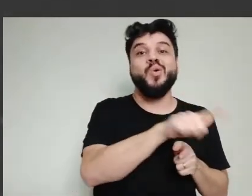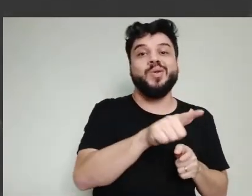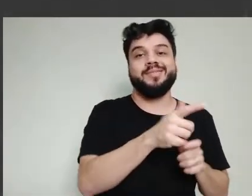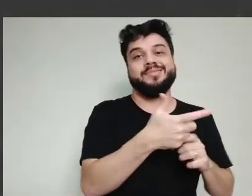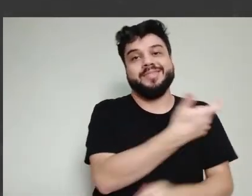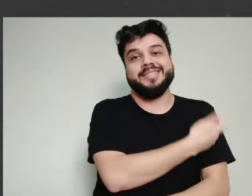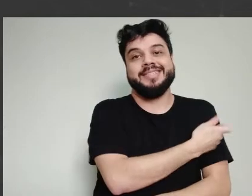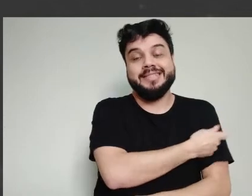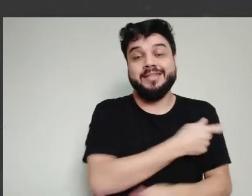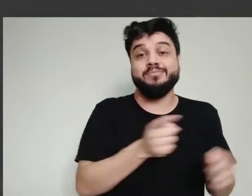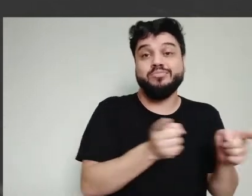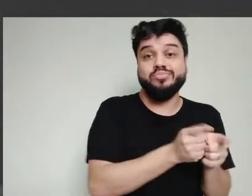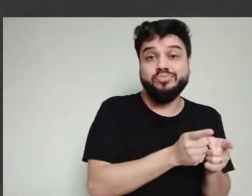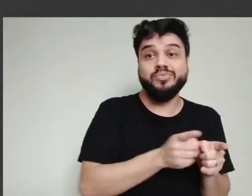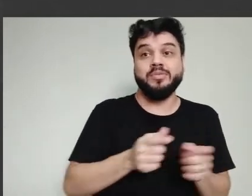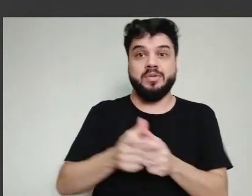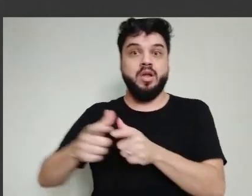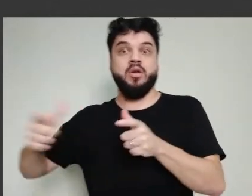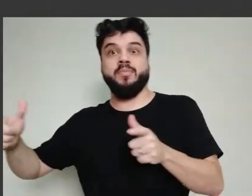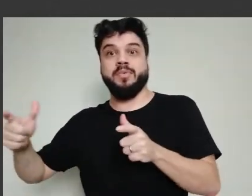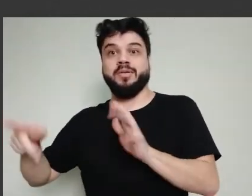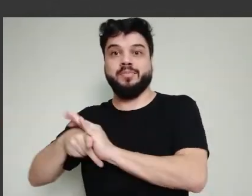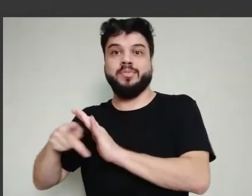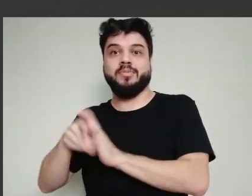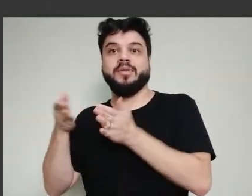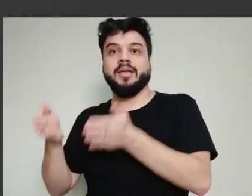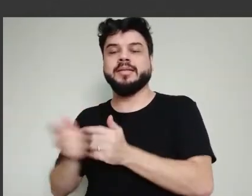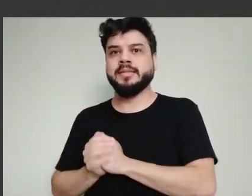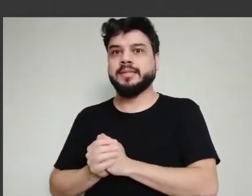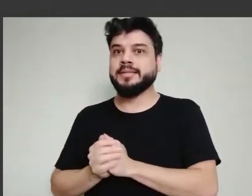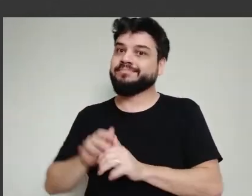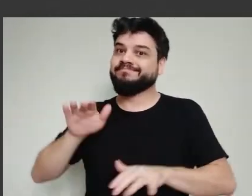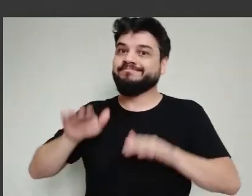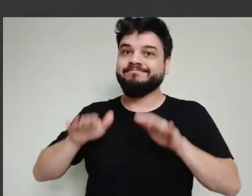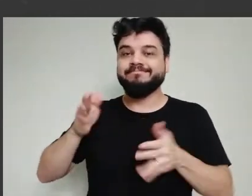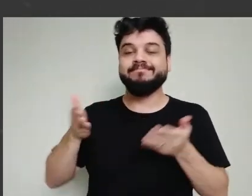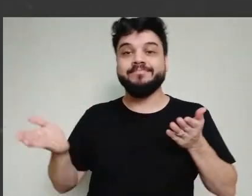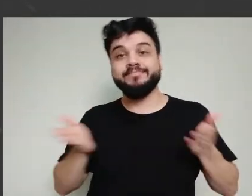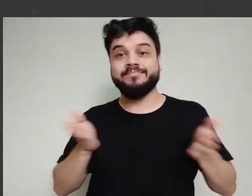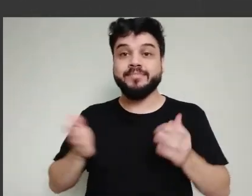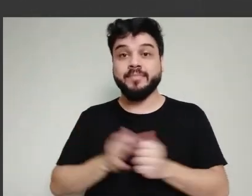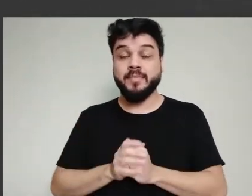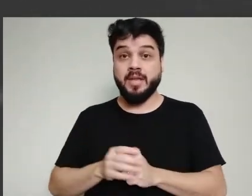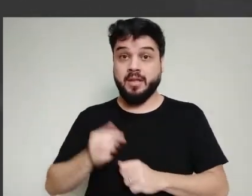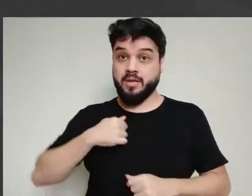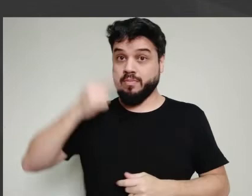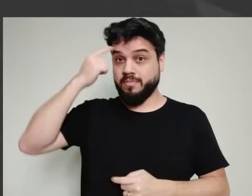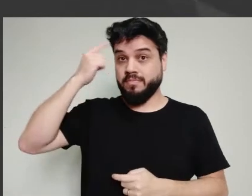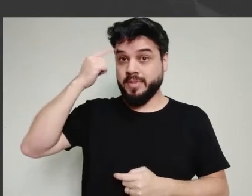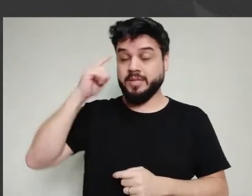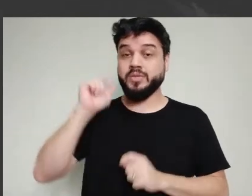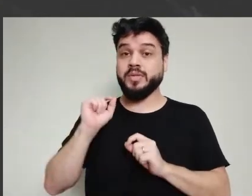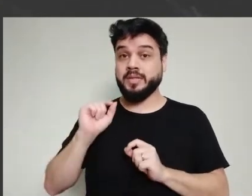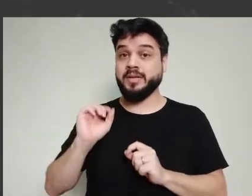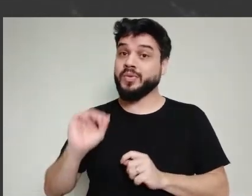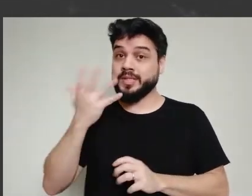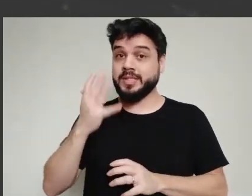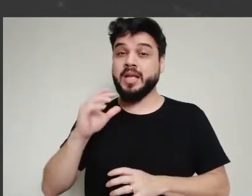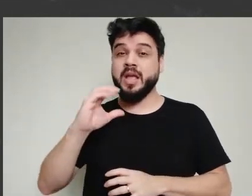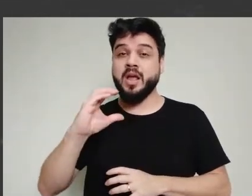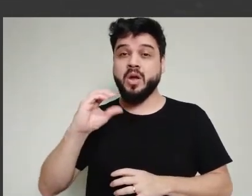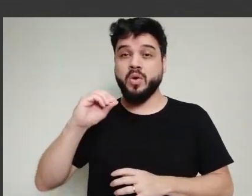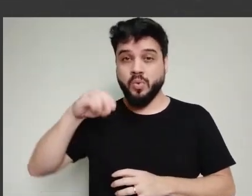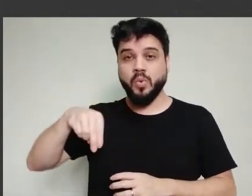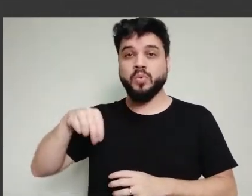eu acredito que o que vai acontecer é uma espécie de consórcio para que empresas ao redor do mundo sejam